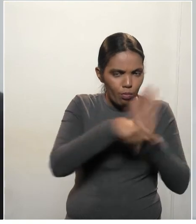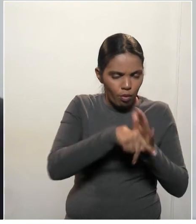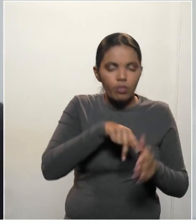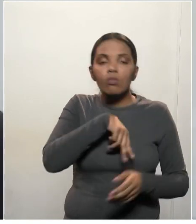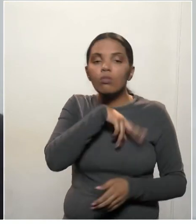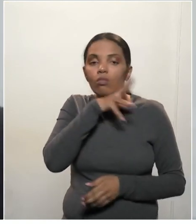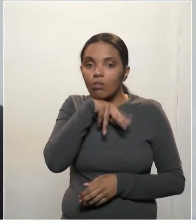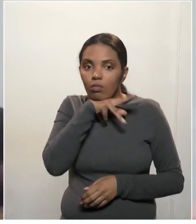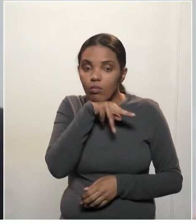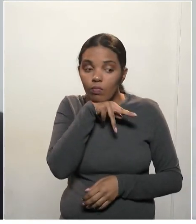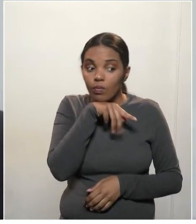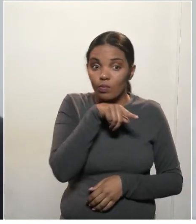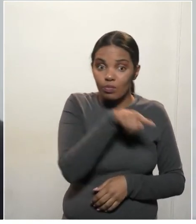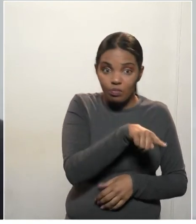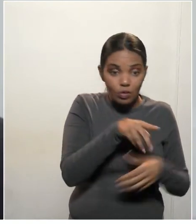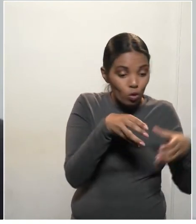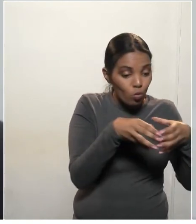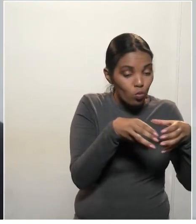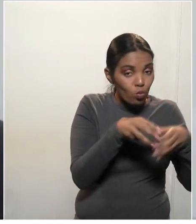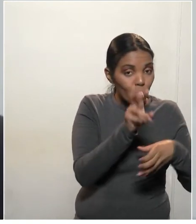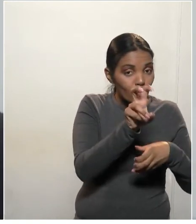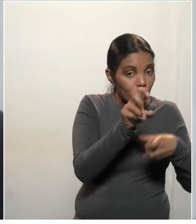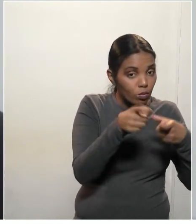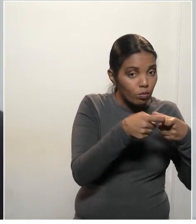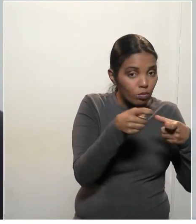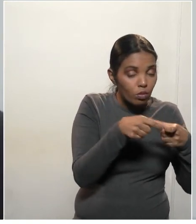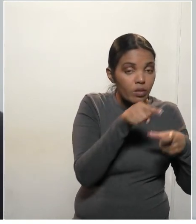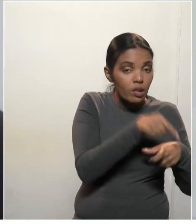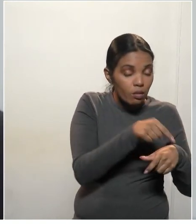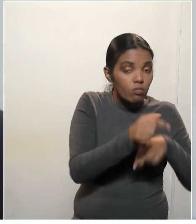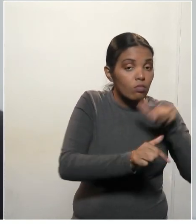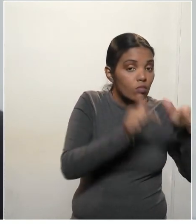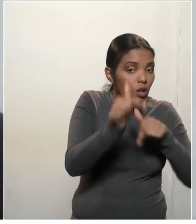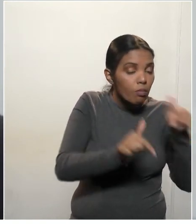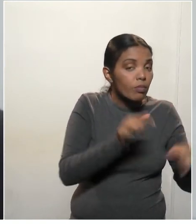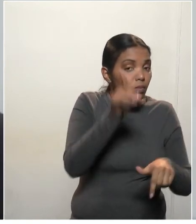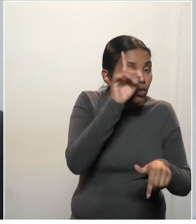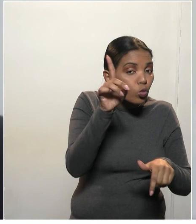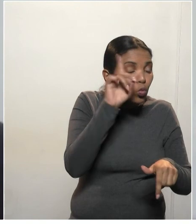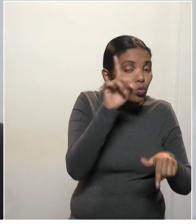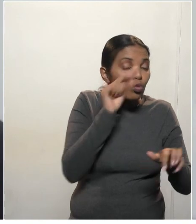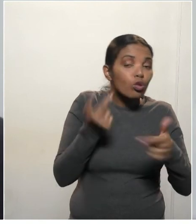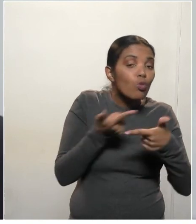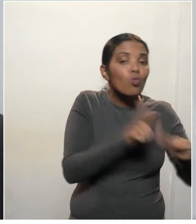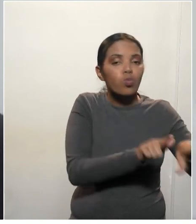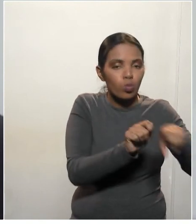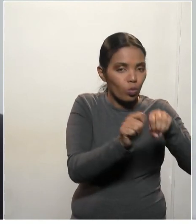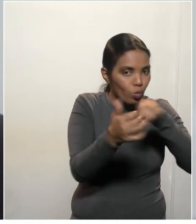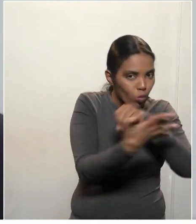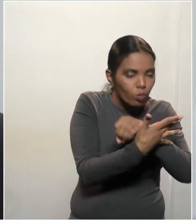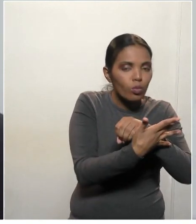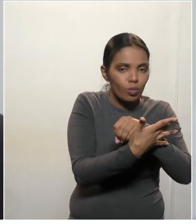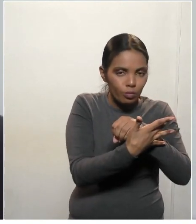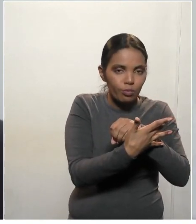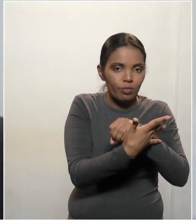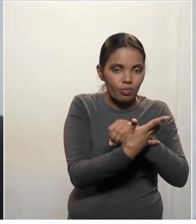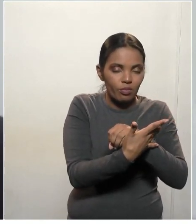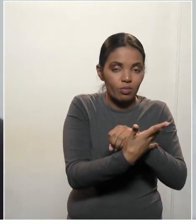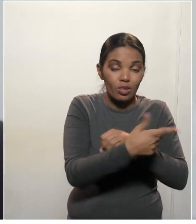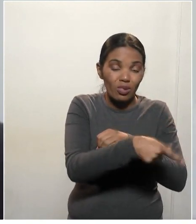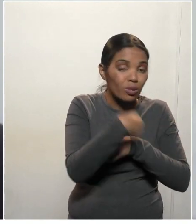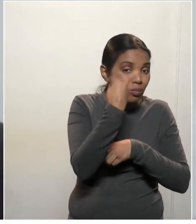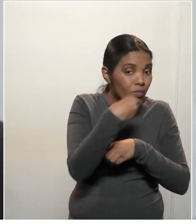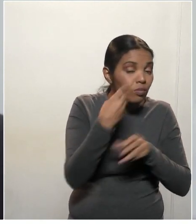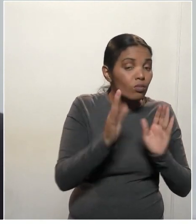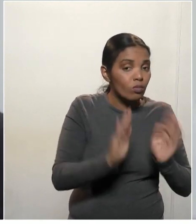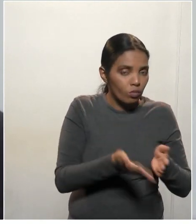lá no combate, no fronte, combatendo e guerreando contra esse vírus que é letal. Então,